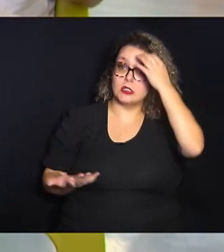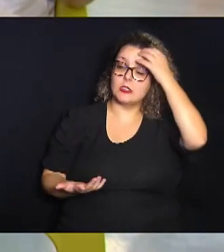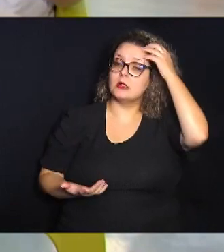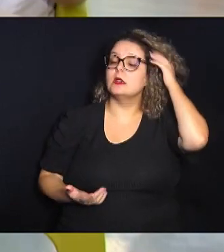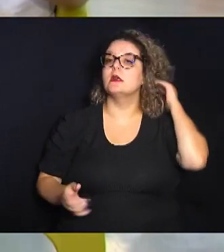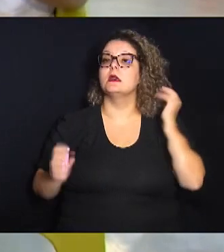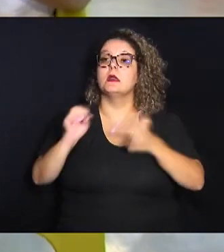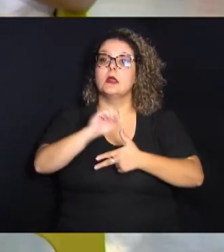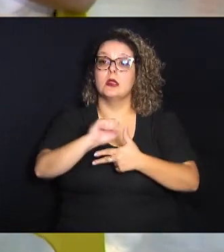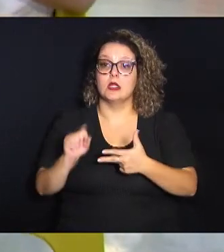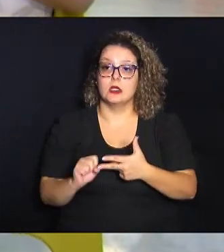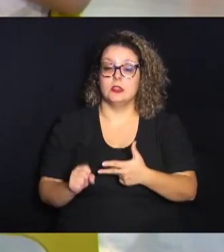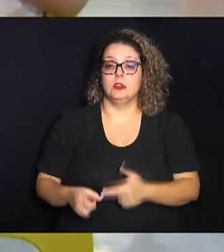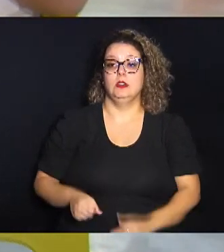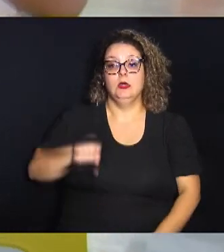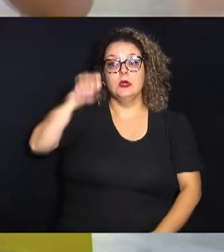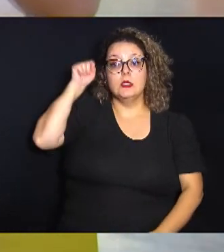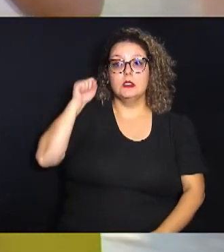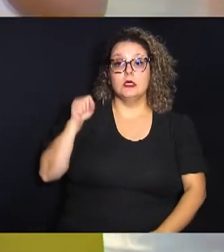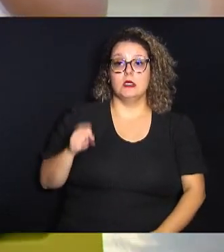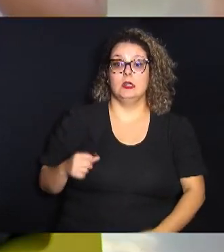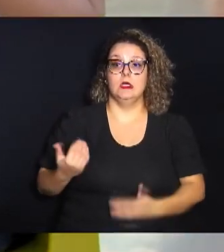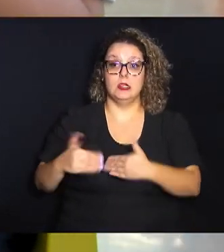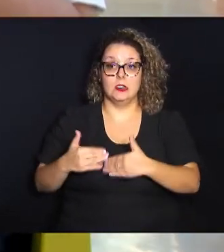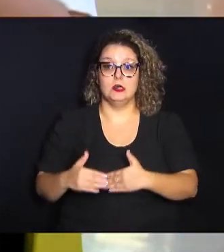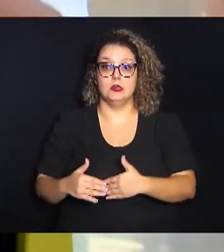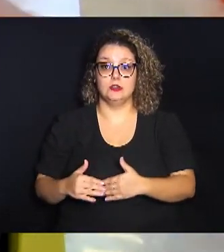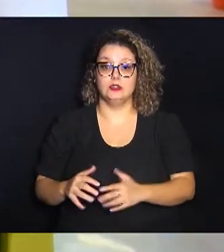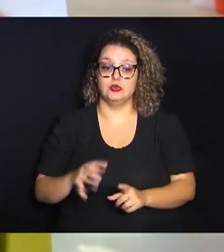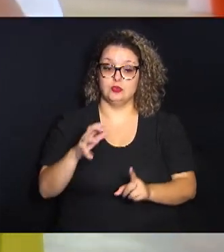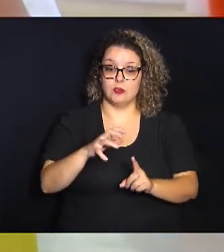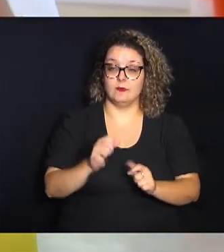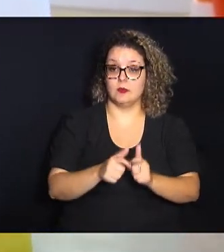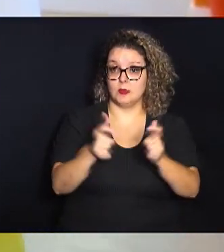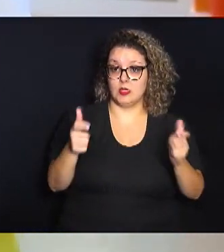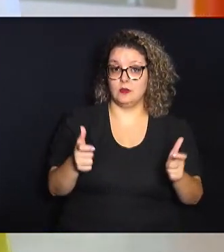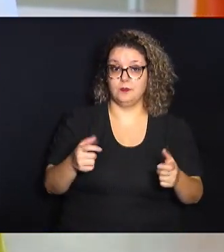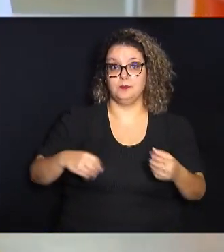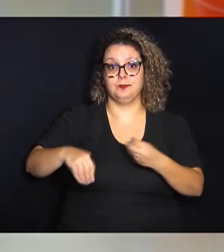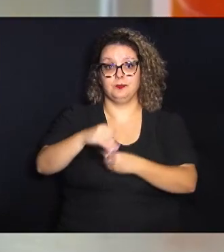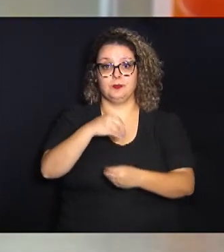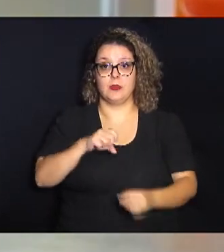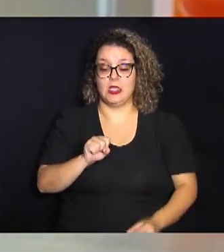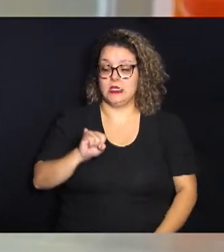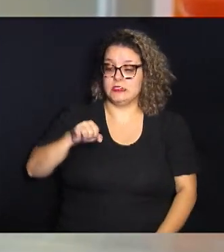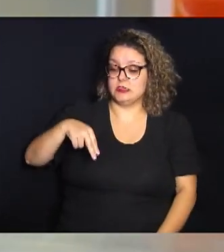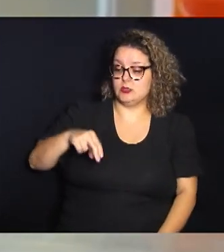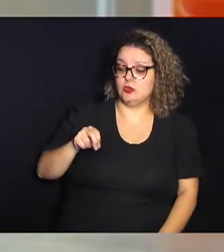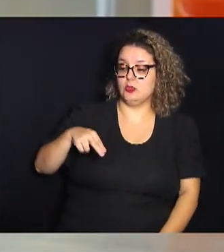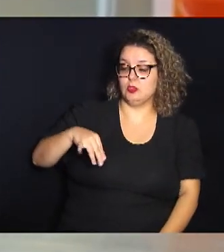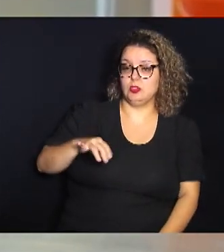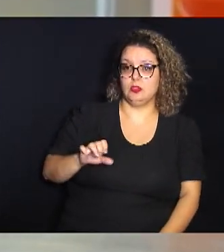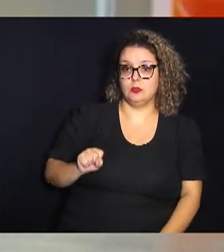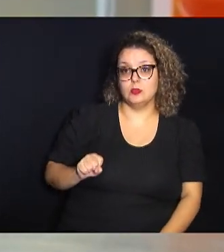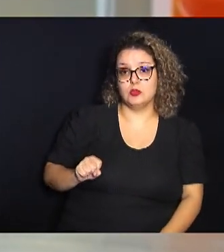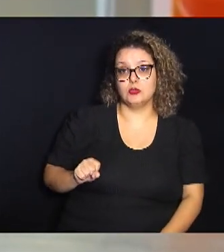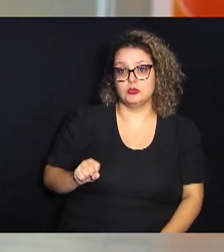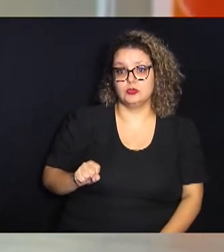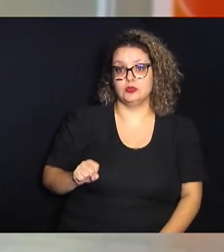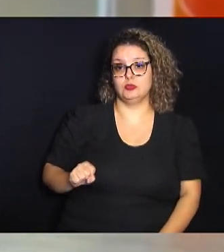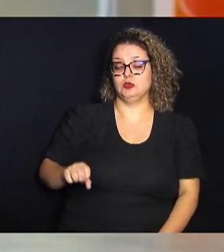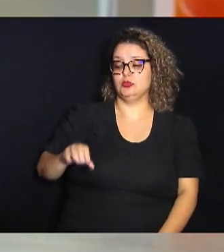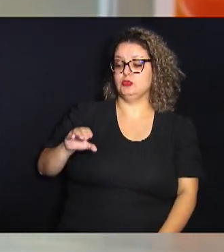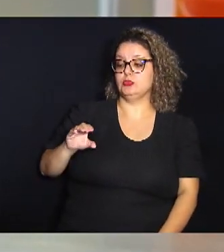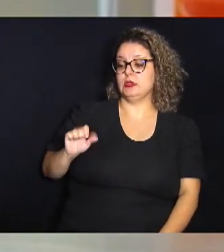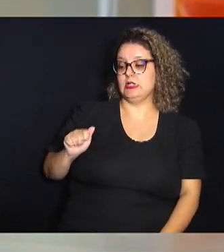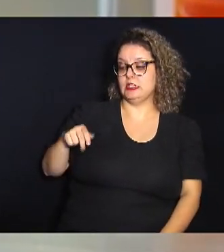vestibular esses exames de alto impacto a parte que envolve sinônimos e antônimos a gente chama de significação contextual